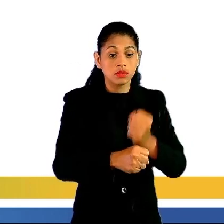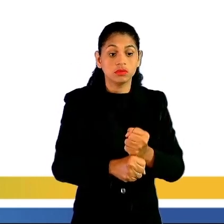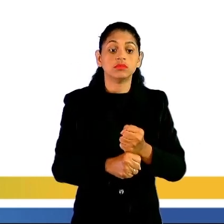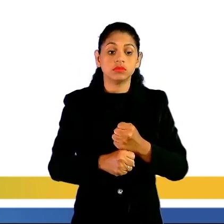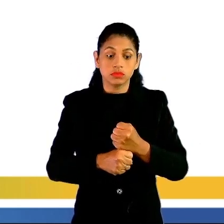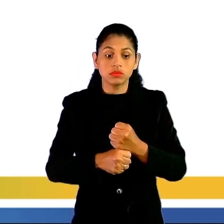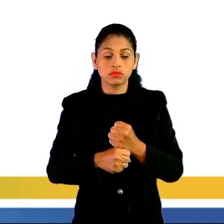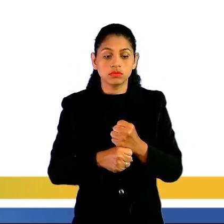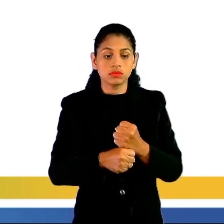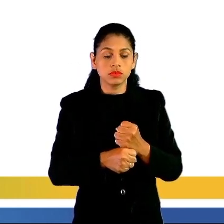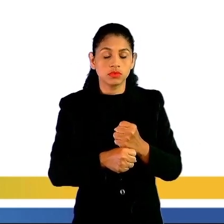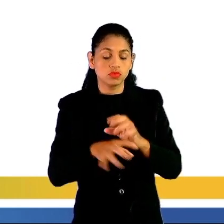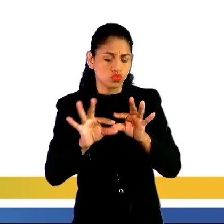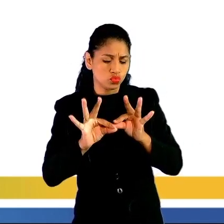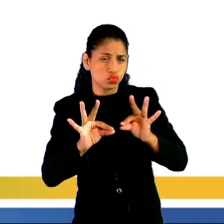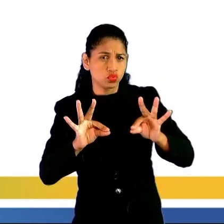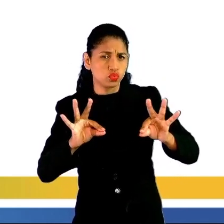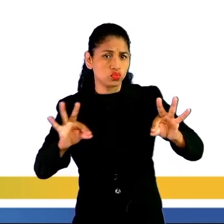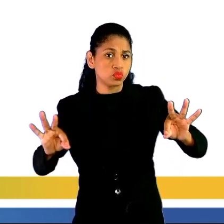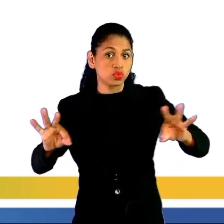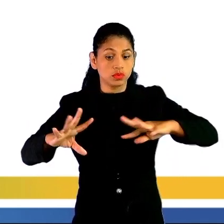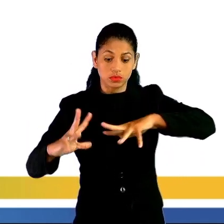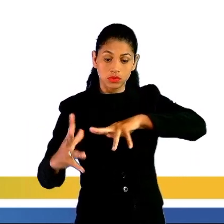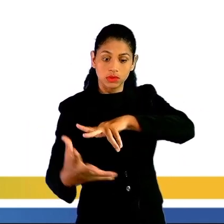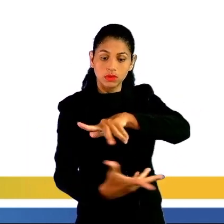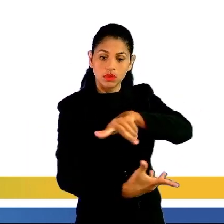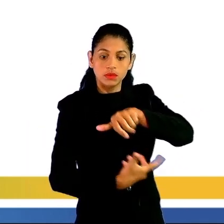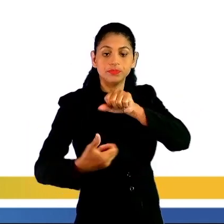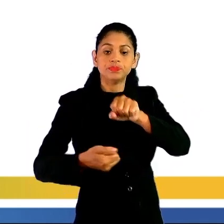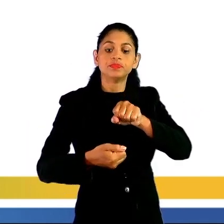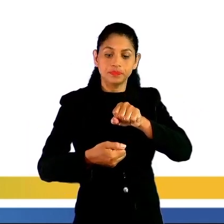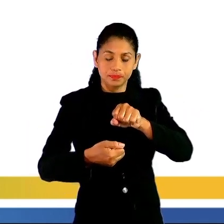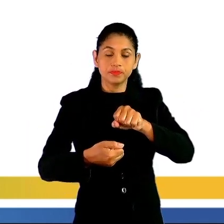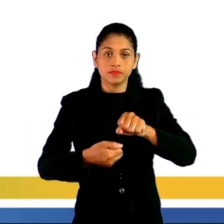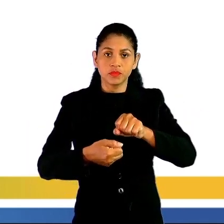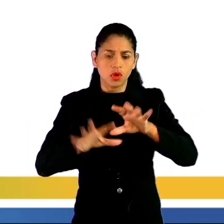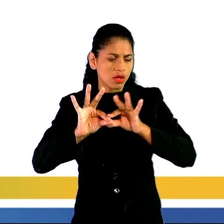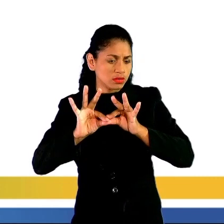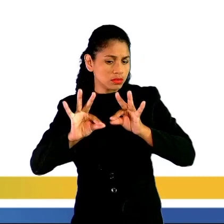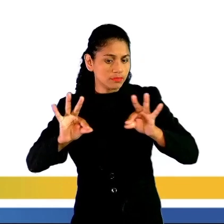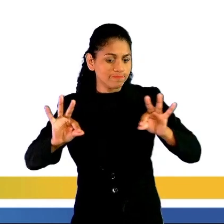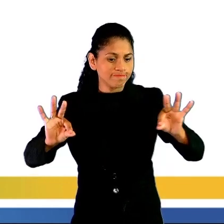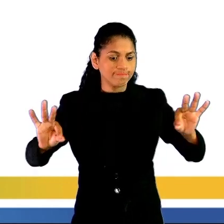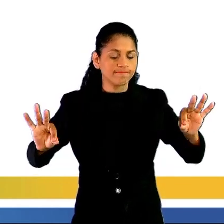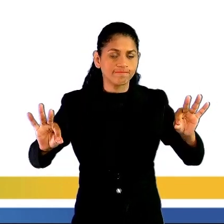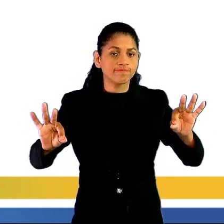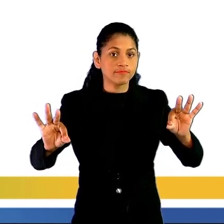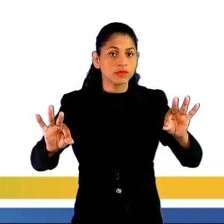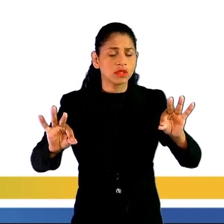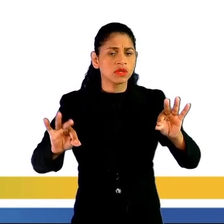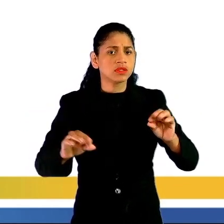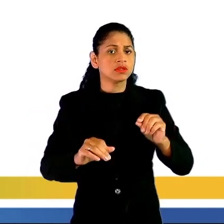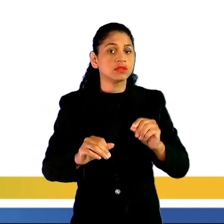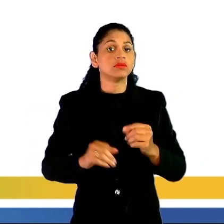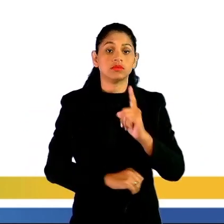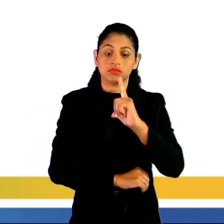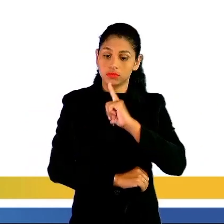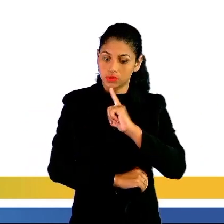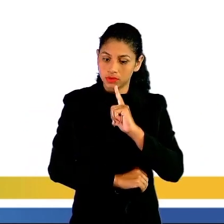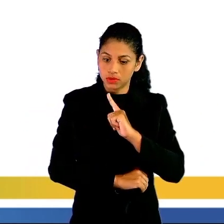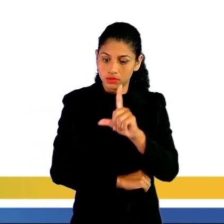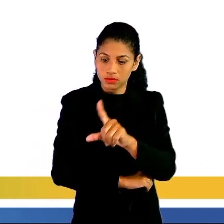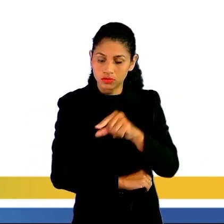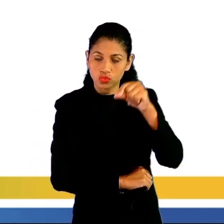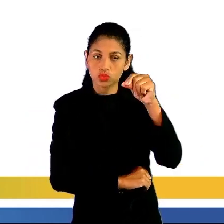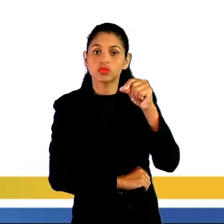metro é cerca de... Temos aí as alternativas e elas estão em notação científica,